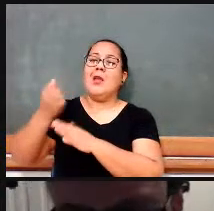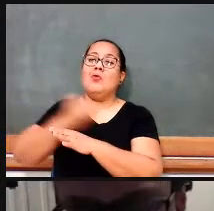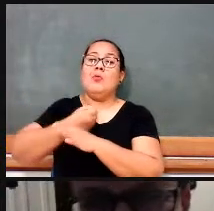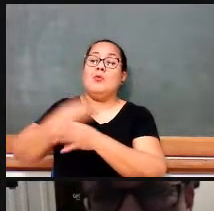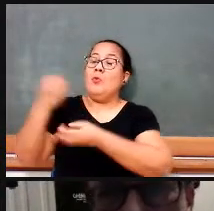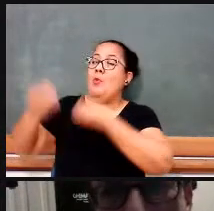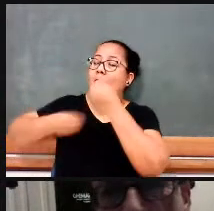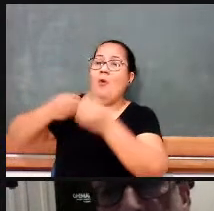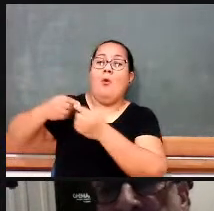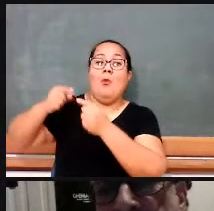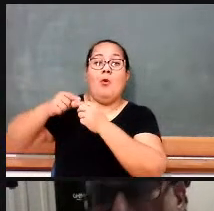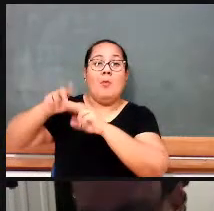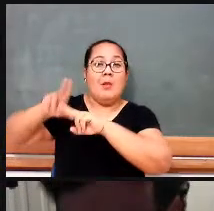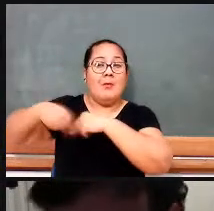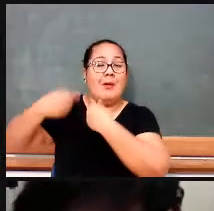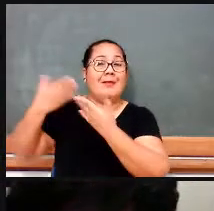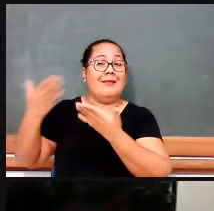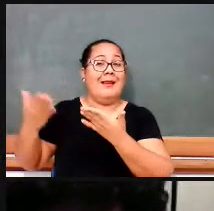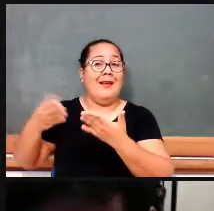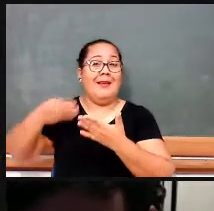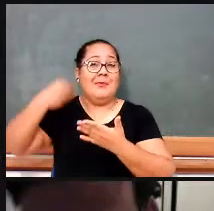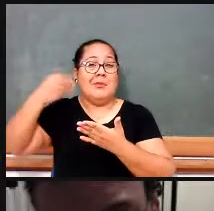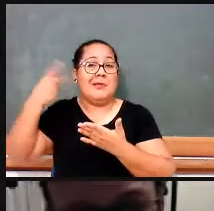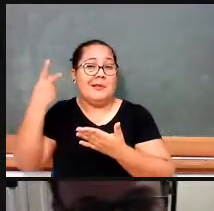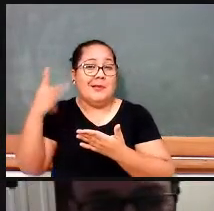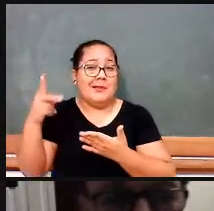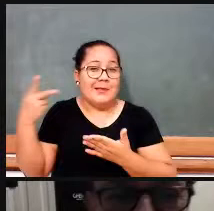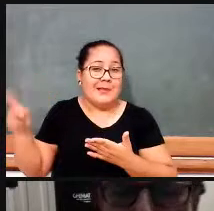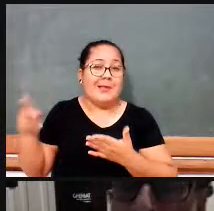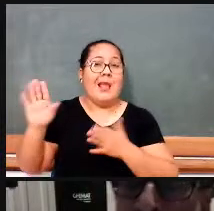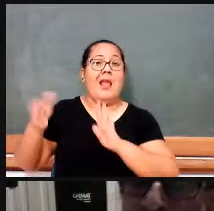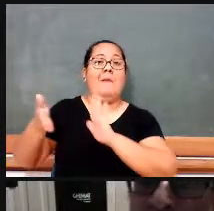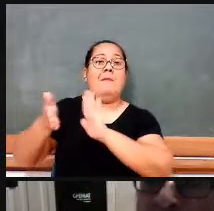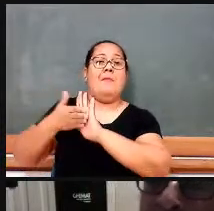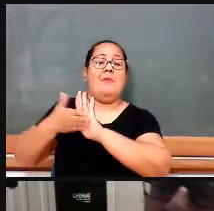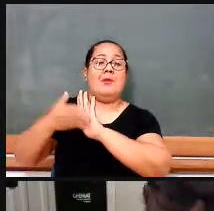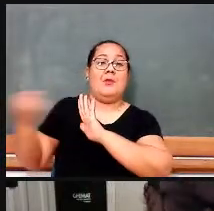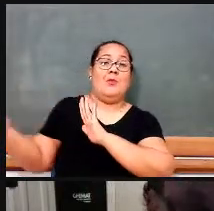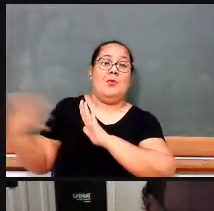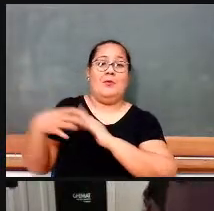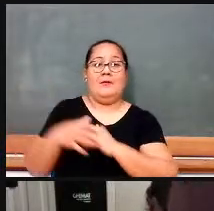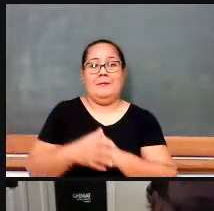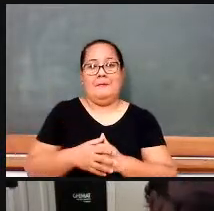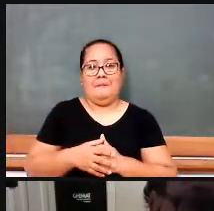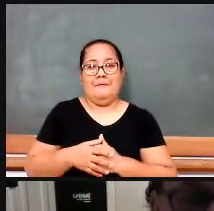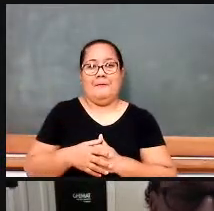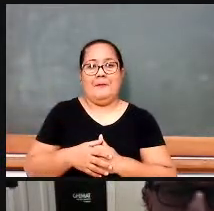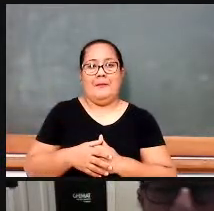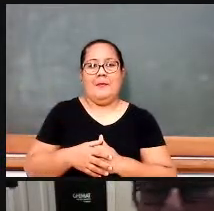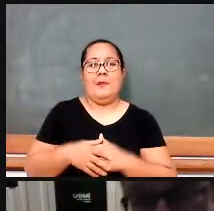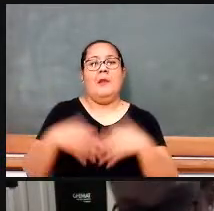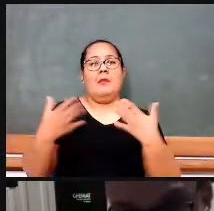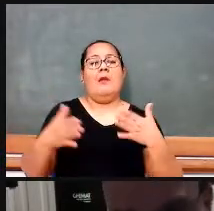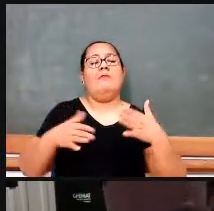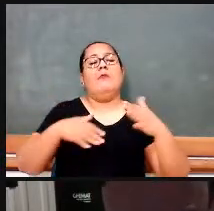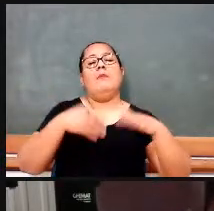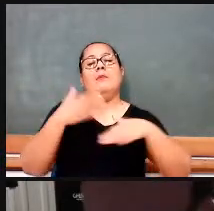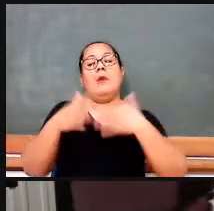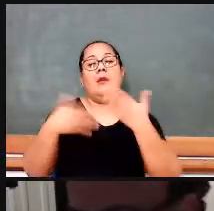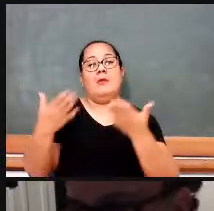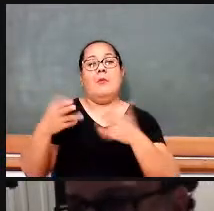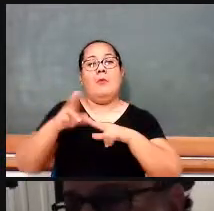E aí, você tem essa nova proposta curricular. Bom, mais incisivamente, a gente vai